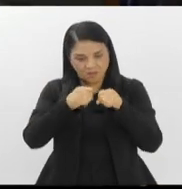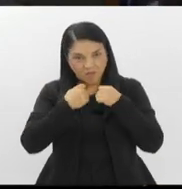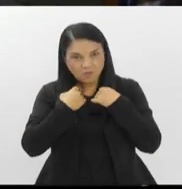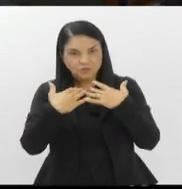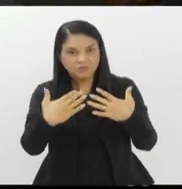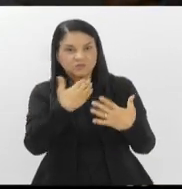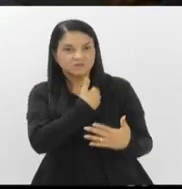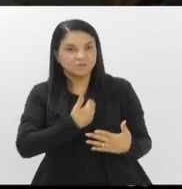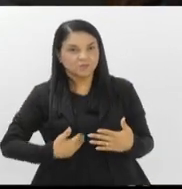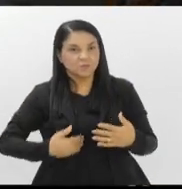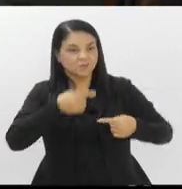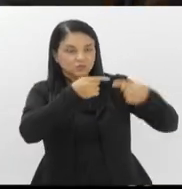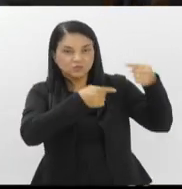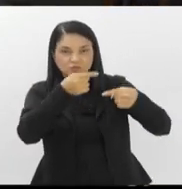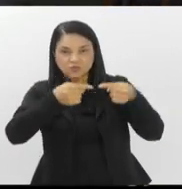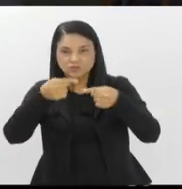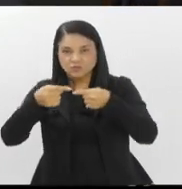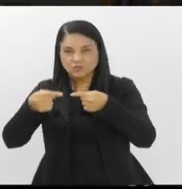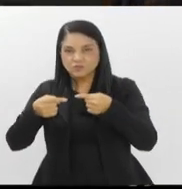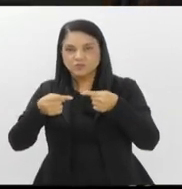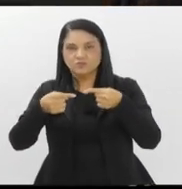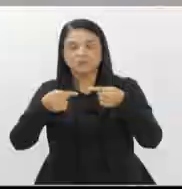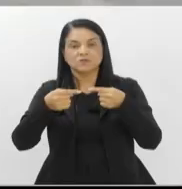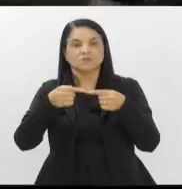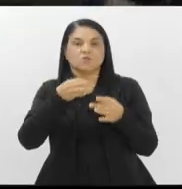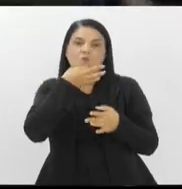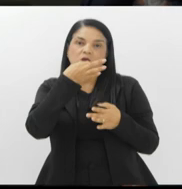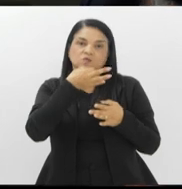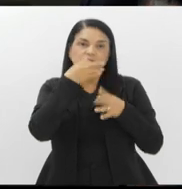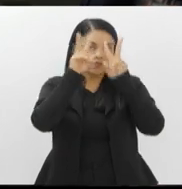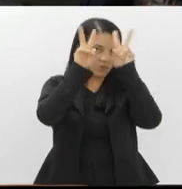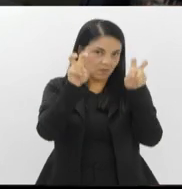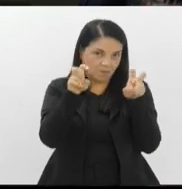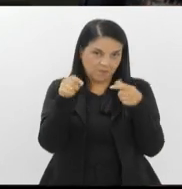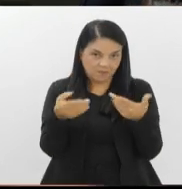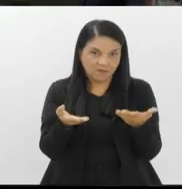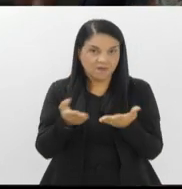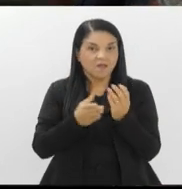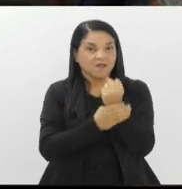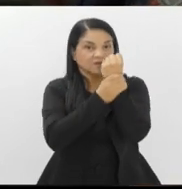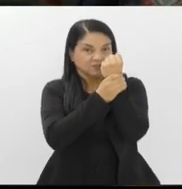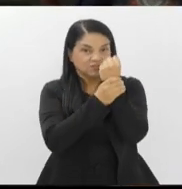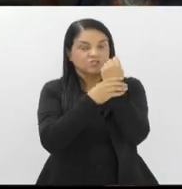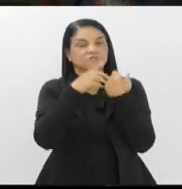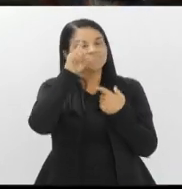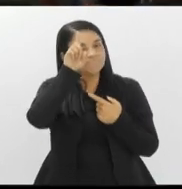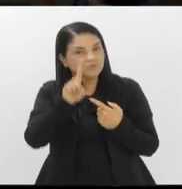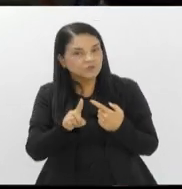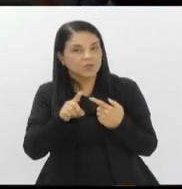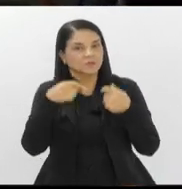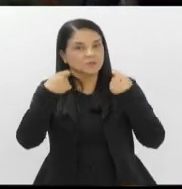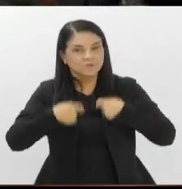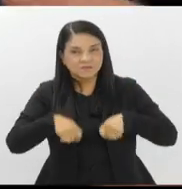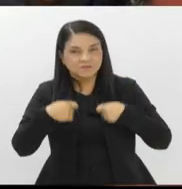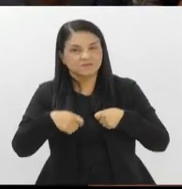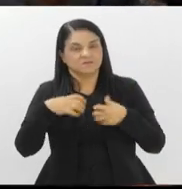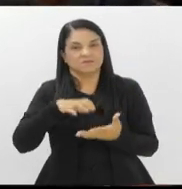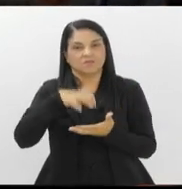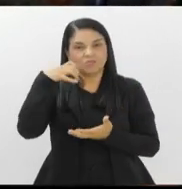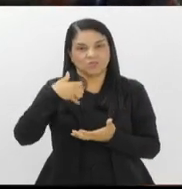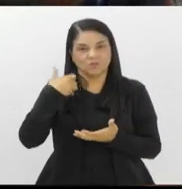para tratar especificamente desse assunto. Precisamos garantir o direito dessas pessoas para poder